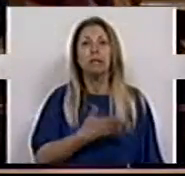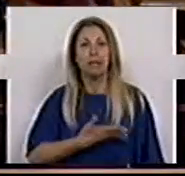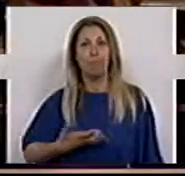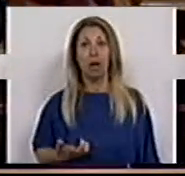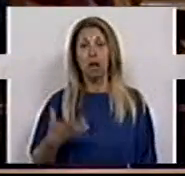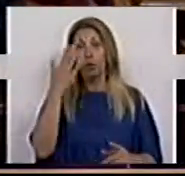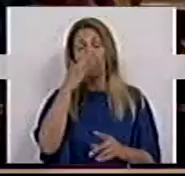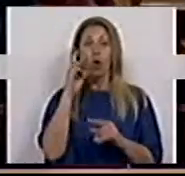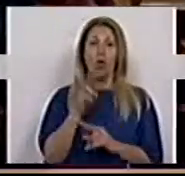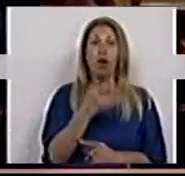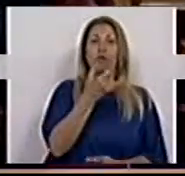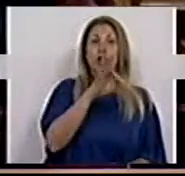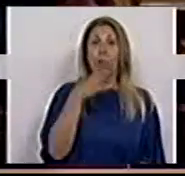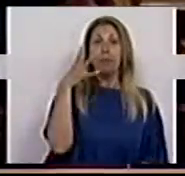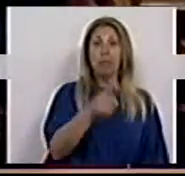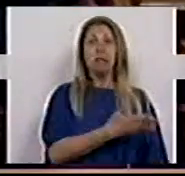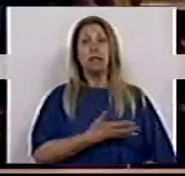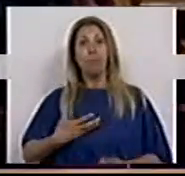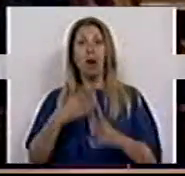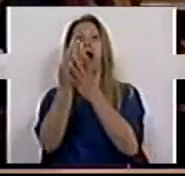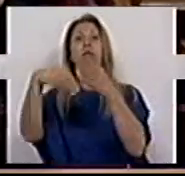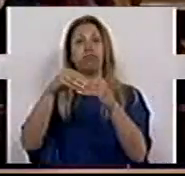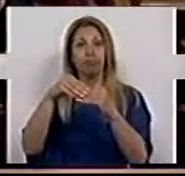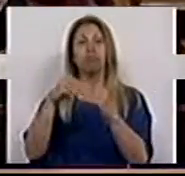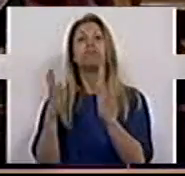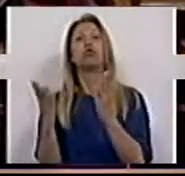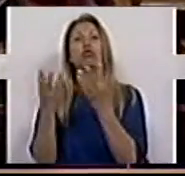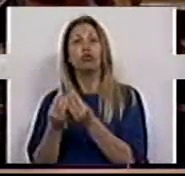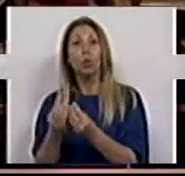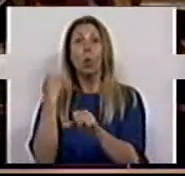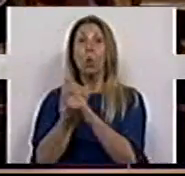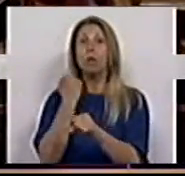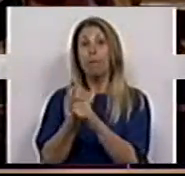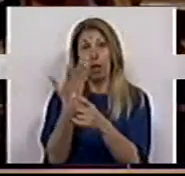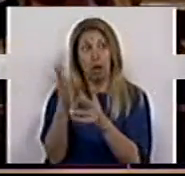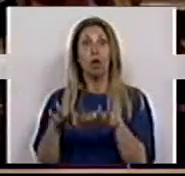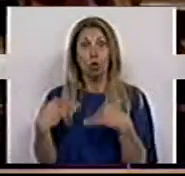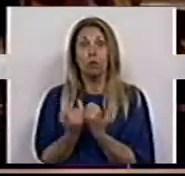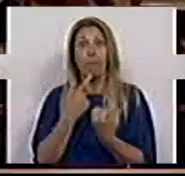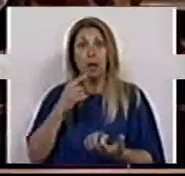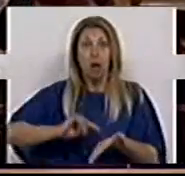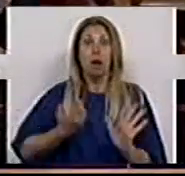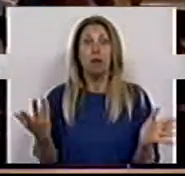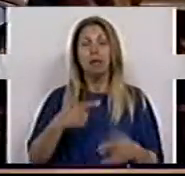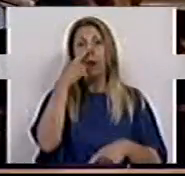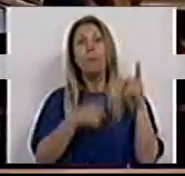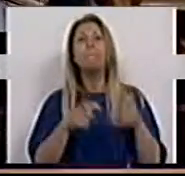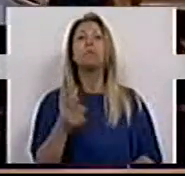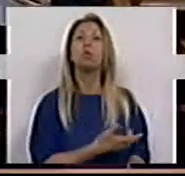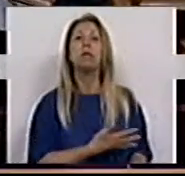pegarmos nesses 24 mil desempregados e adicionarmos a eles o trabalho socialmente necessário, ou seja, pessoas